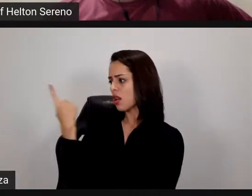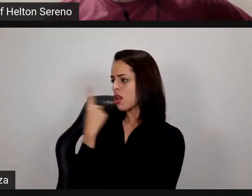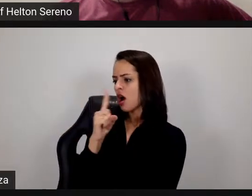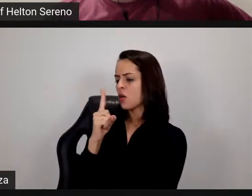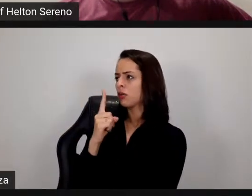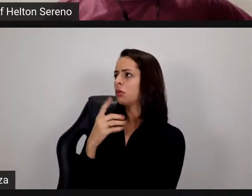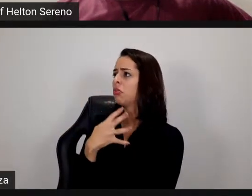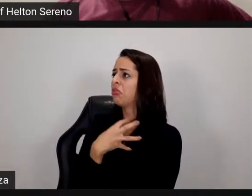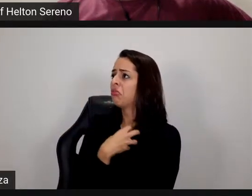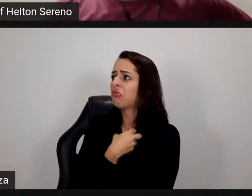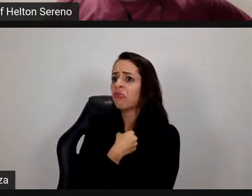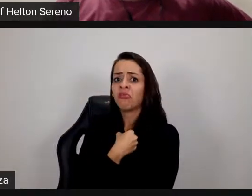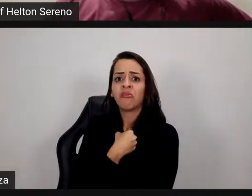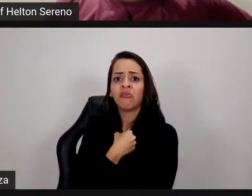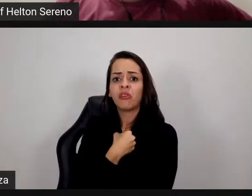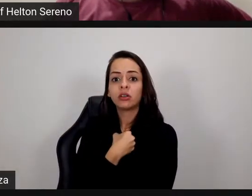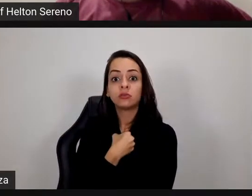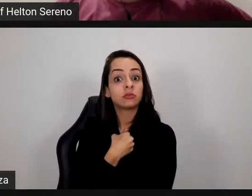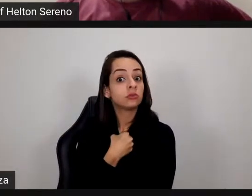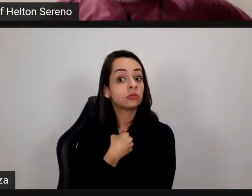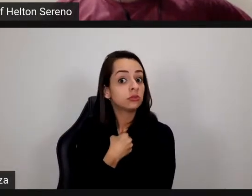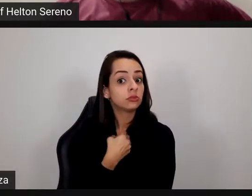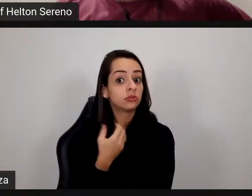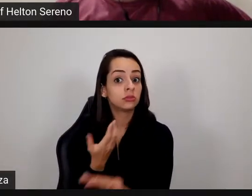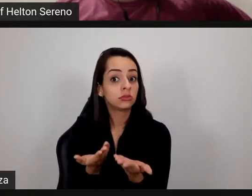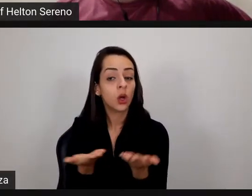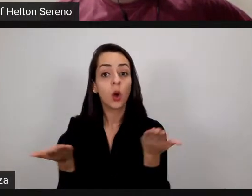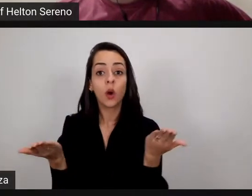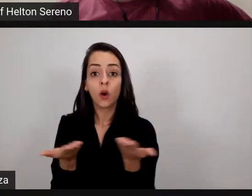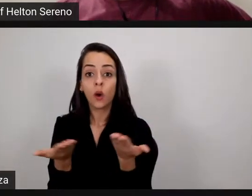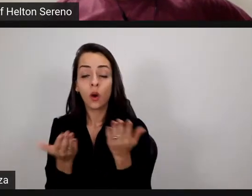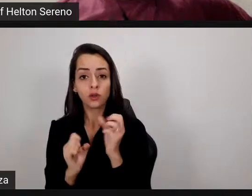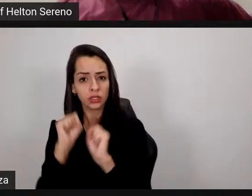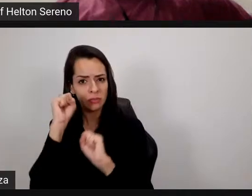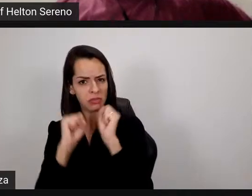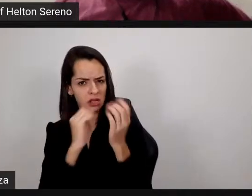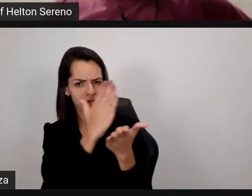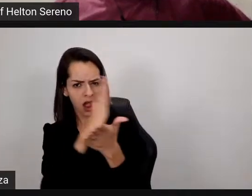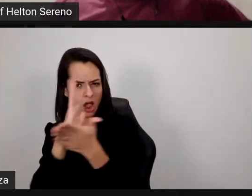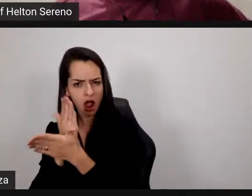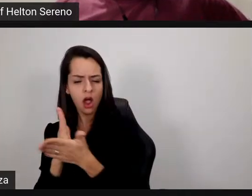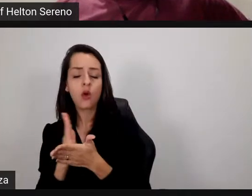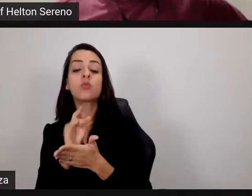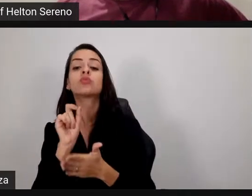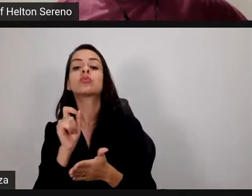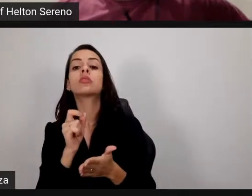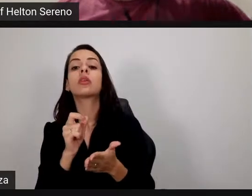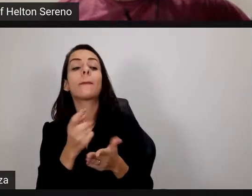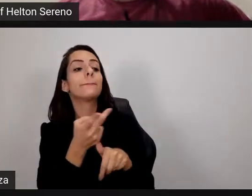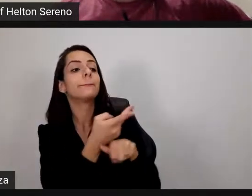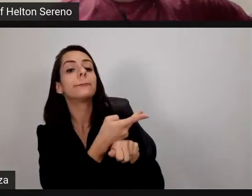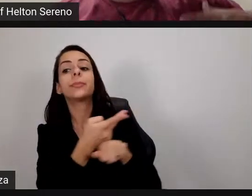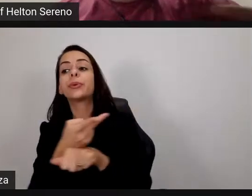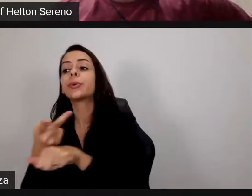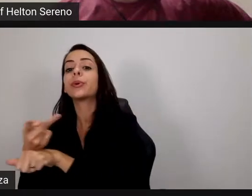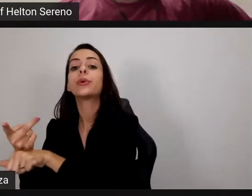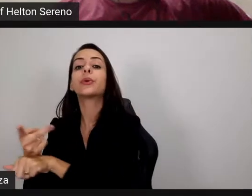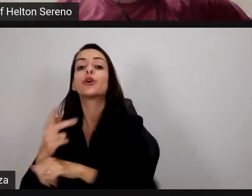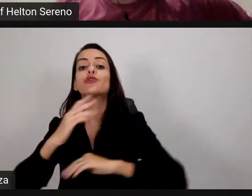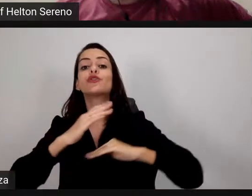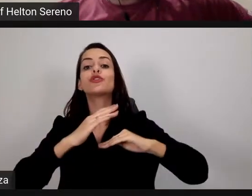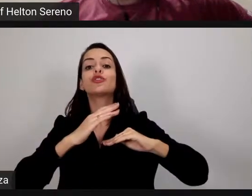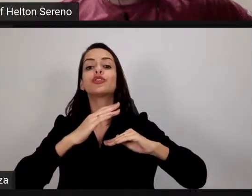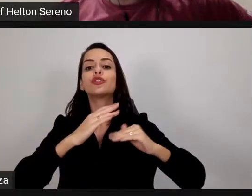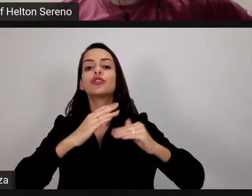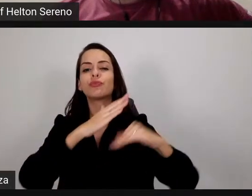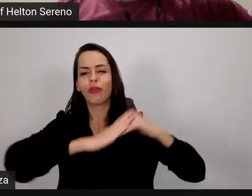os jovens com as soft skills ou as habilidades interpessoais que a gente consegue trabalhar com os nossos